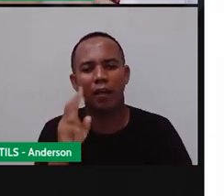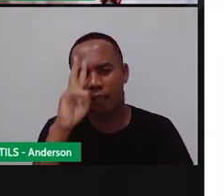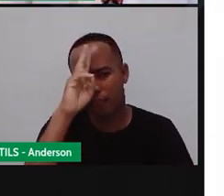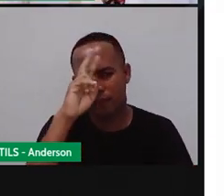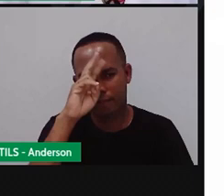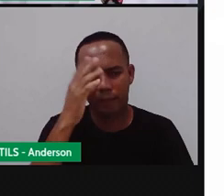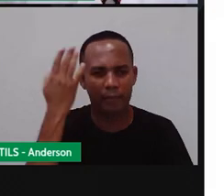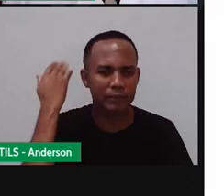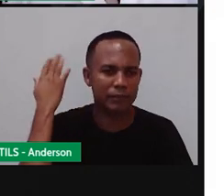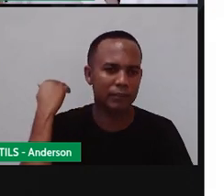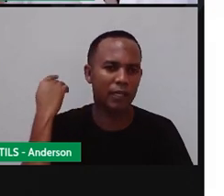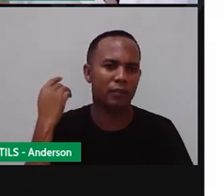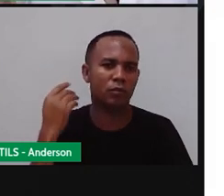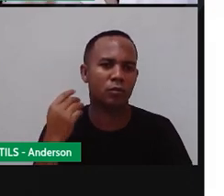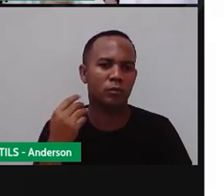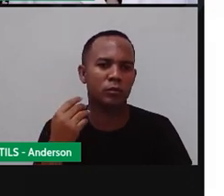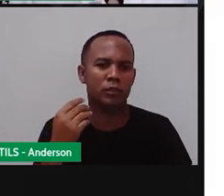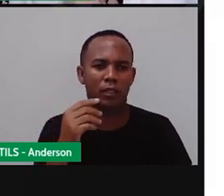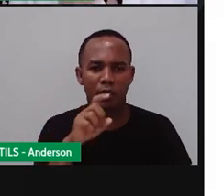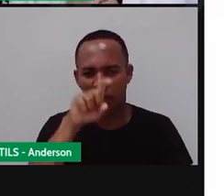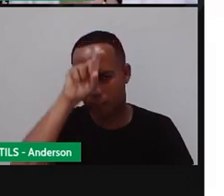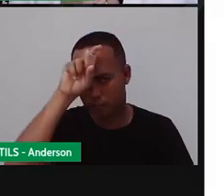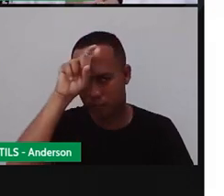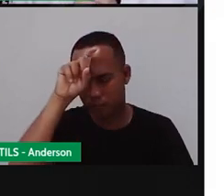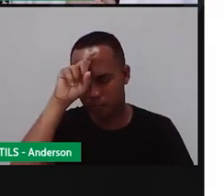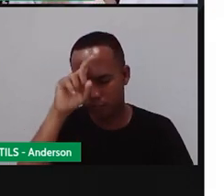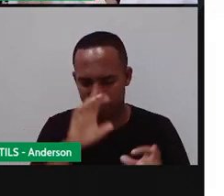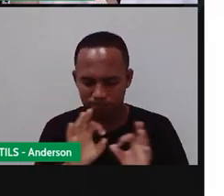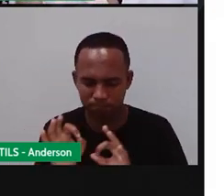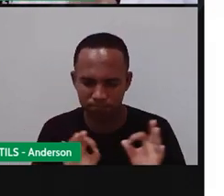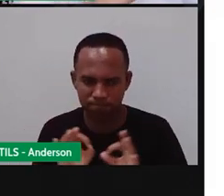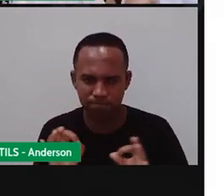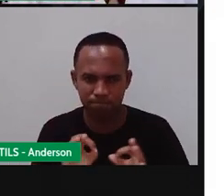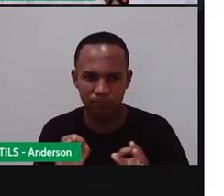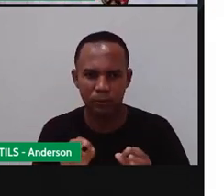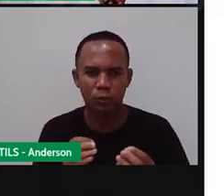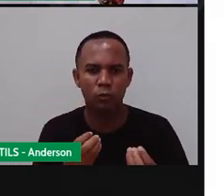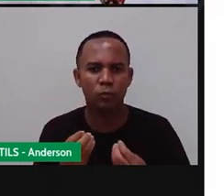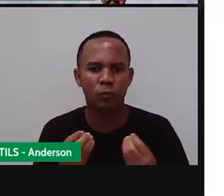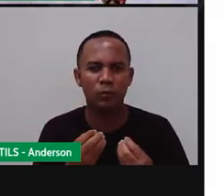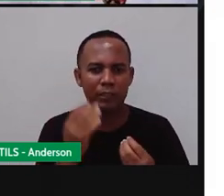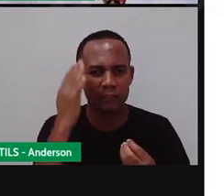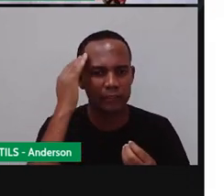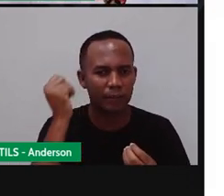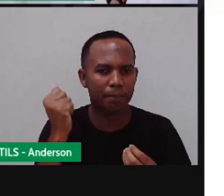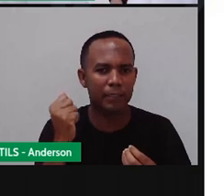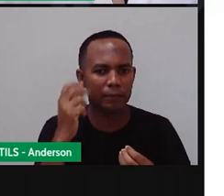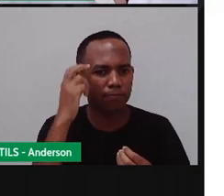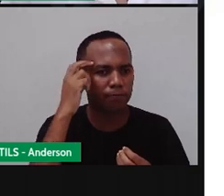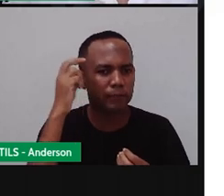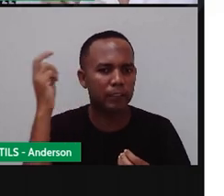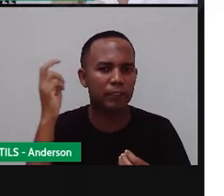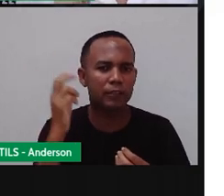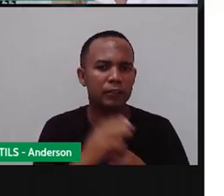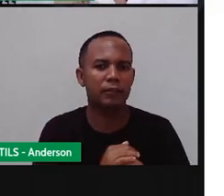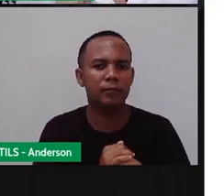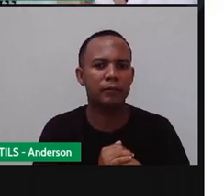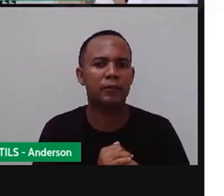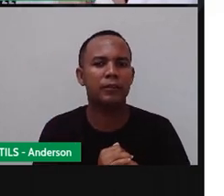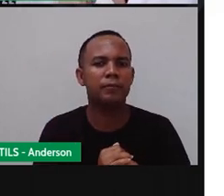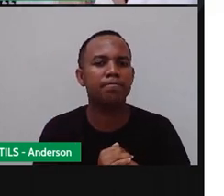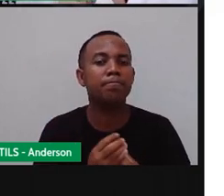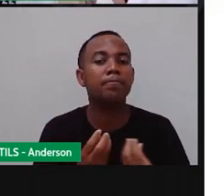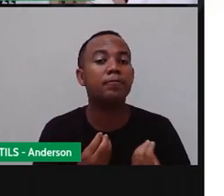das plantações que aconteciam. Então, se os egípcios, que eram um povo, assim, fantasticamente inteligente, não tivessem tido a